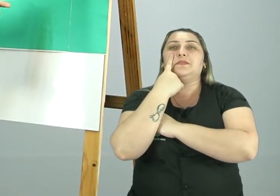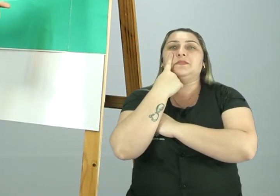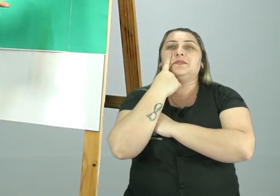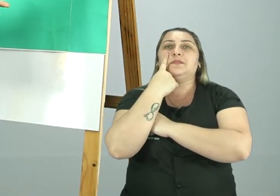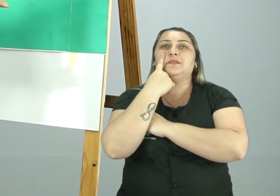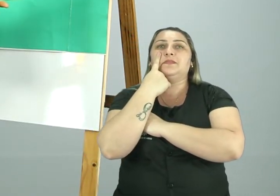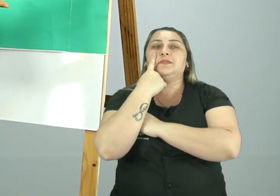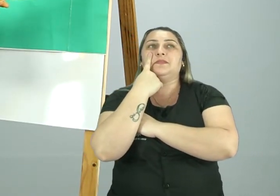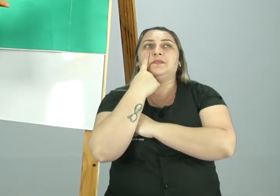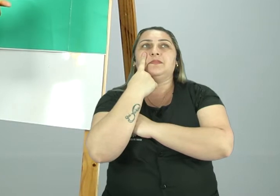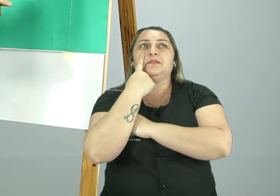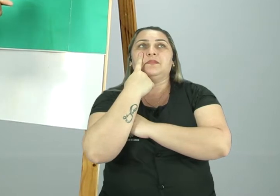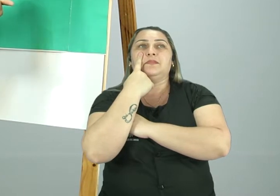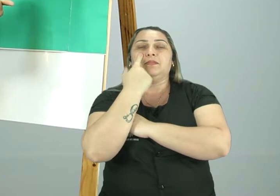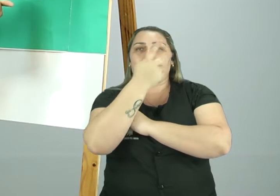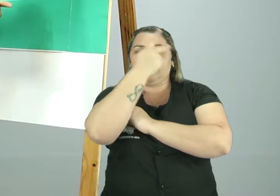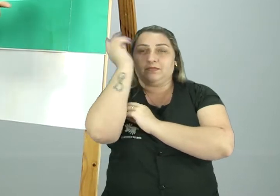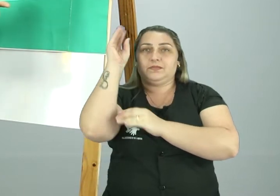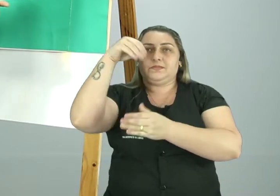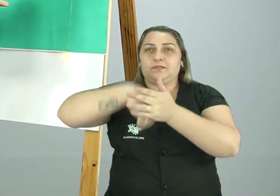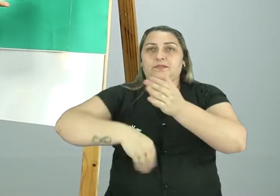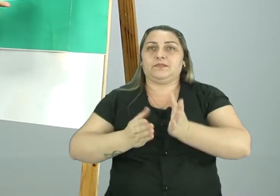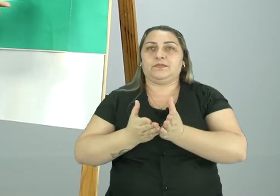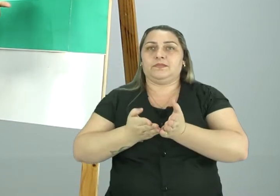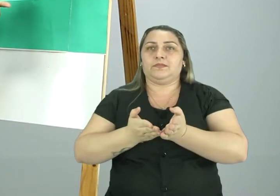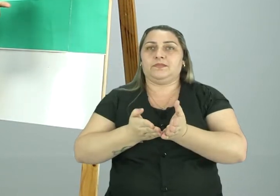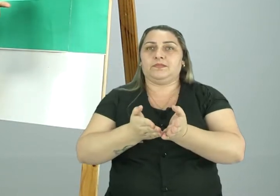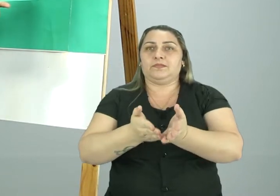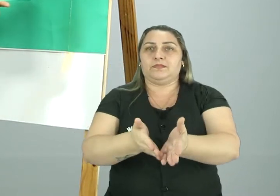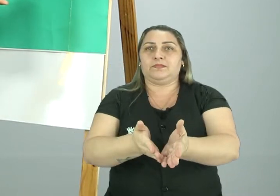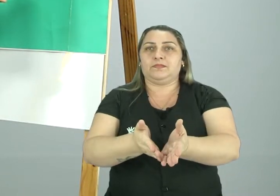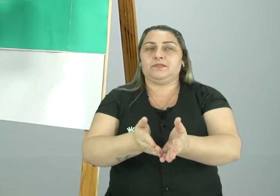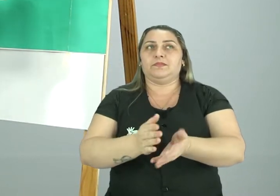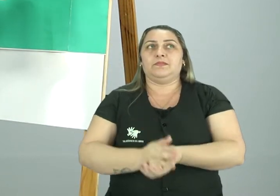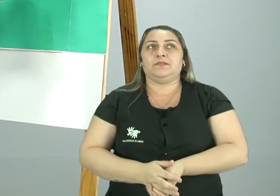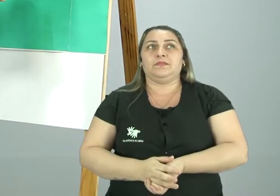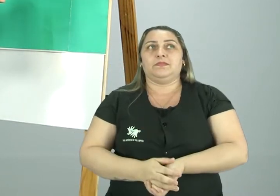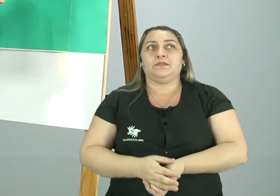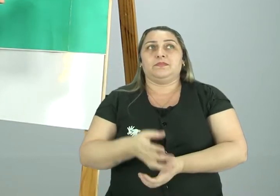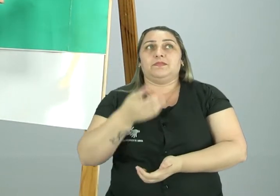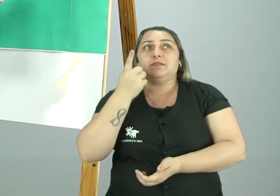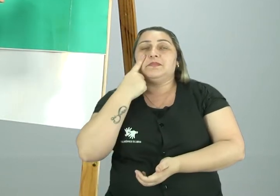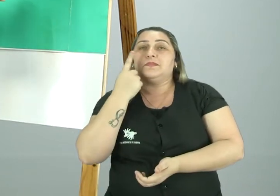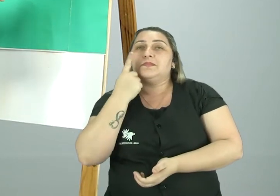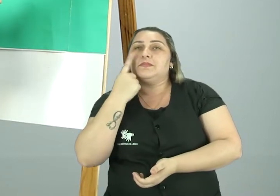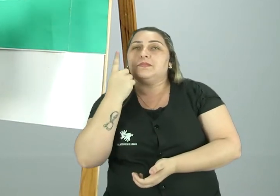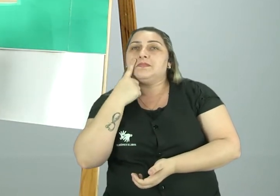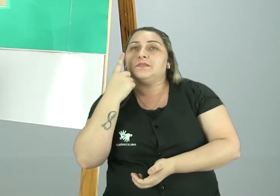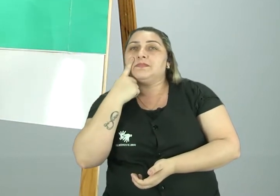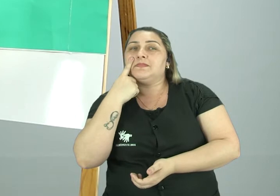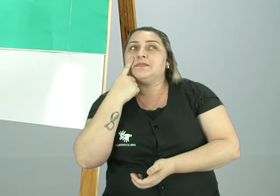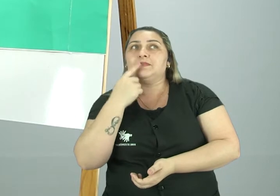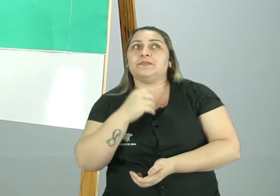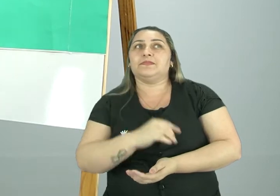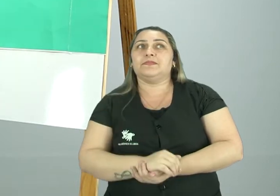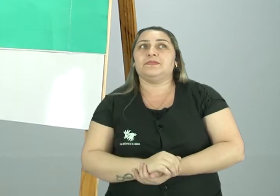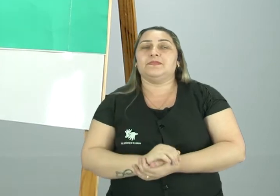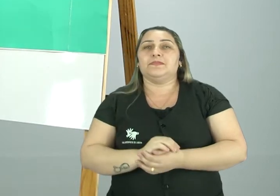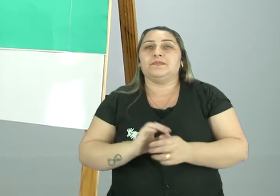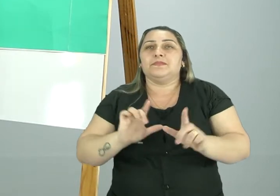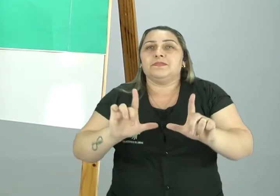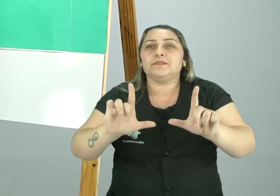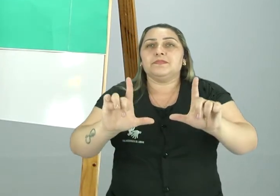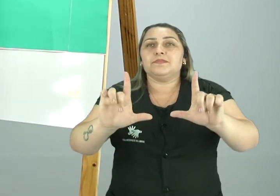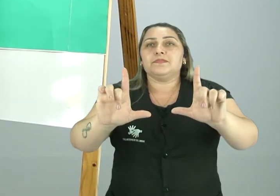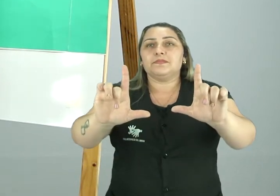É as pessoas dentro do barco. Tá, vou... E observem bem direitinho. Vou chegar bem